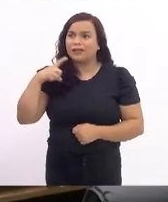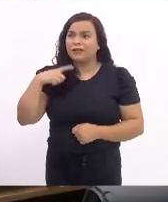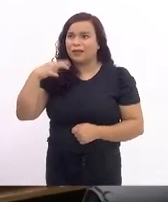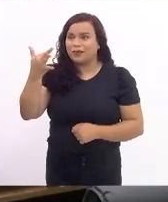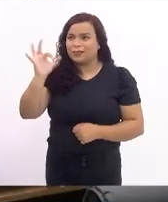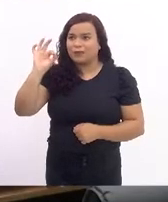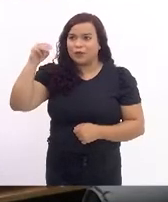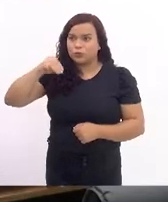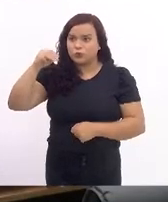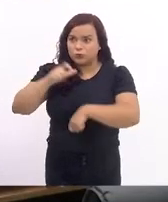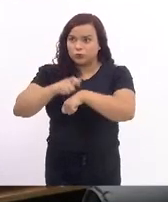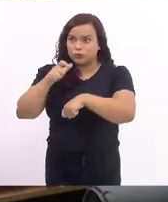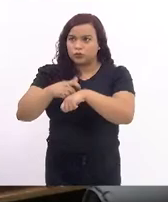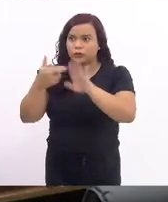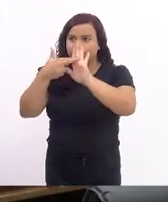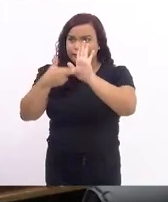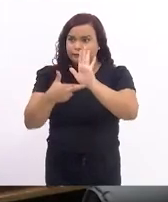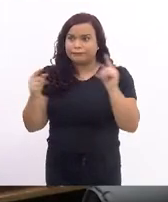10 minutos no tempo regimental.